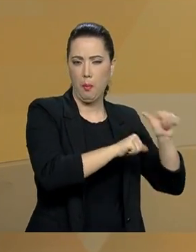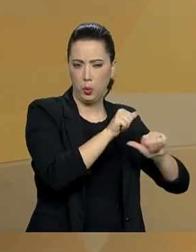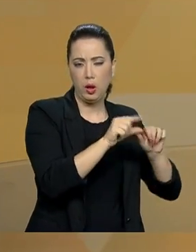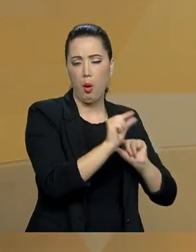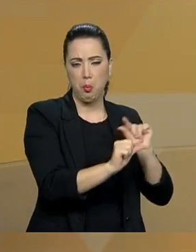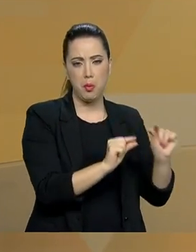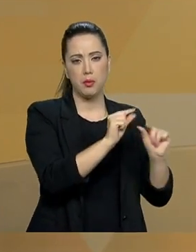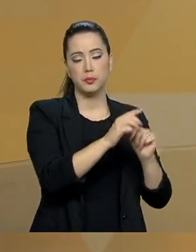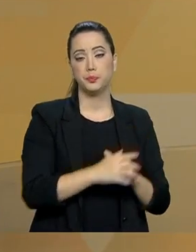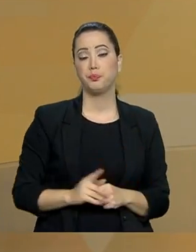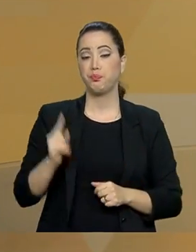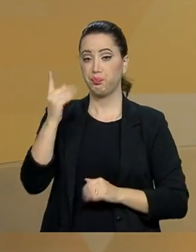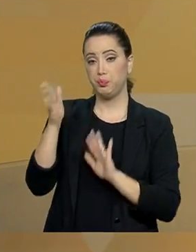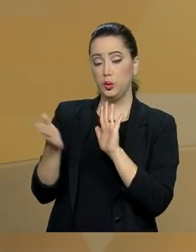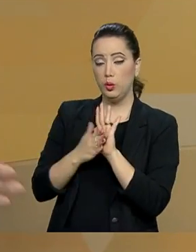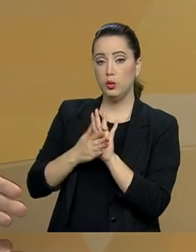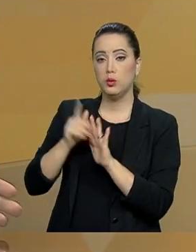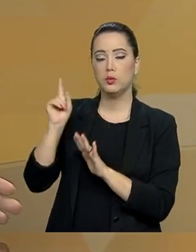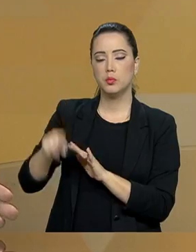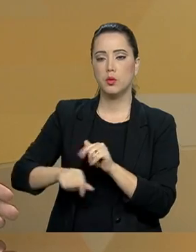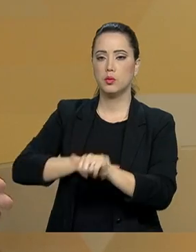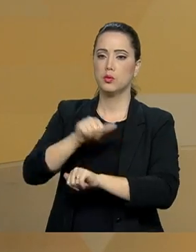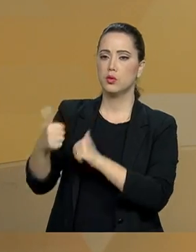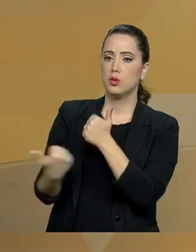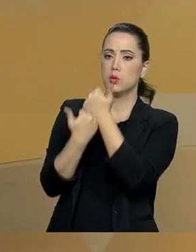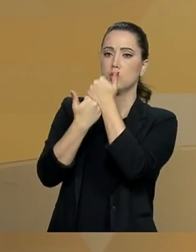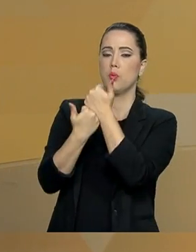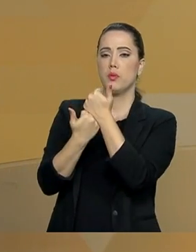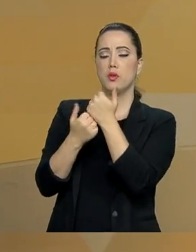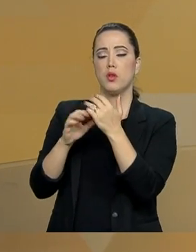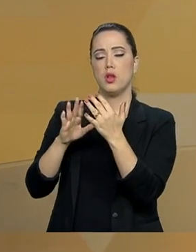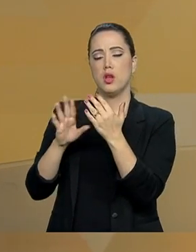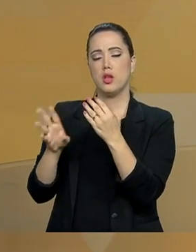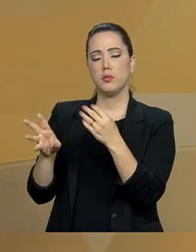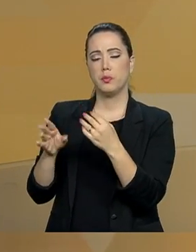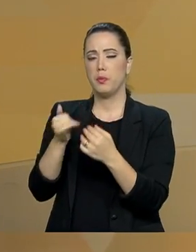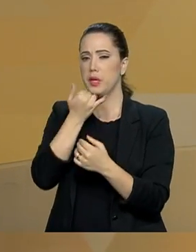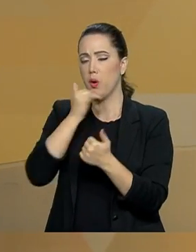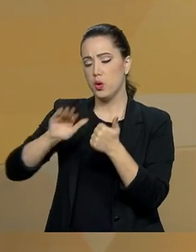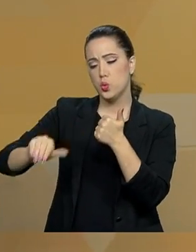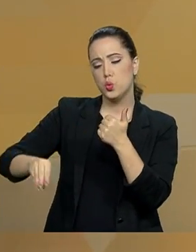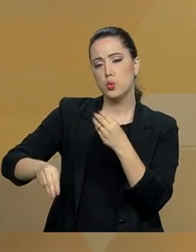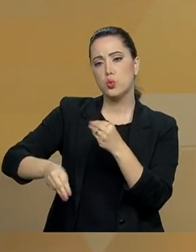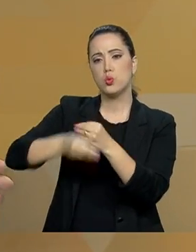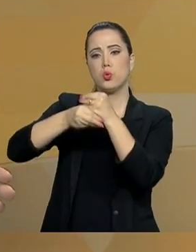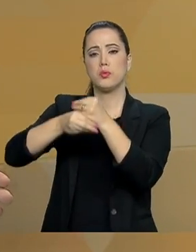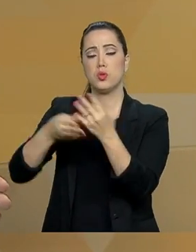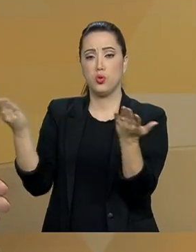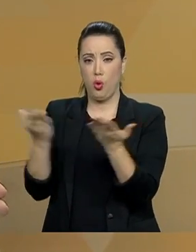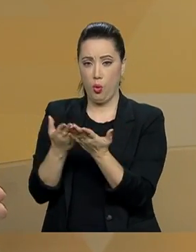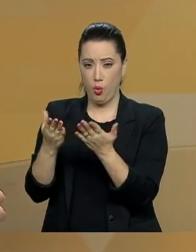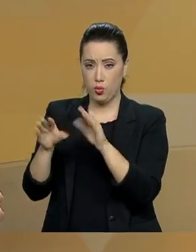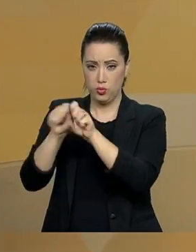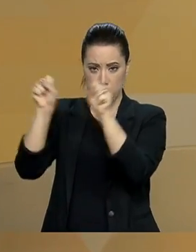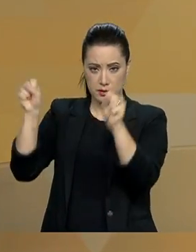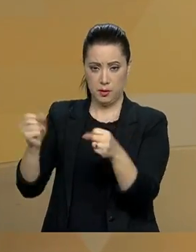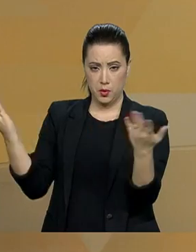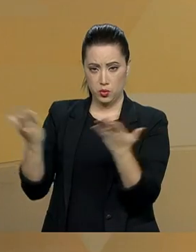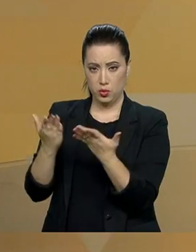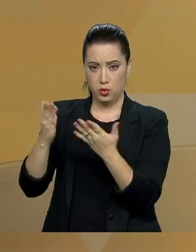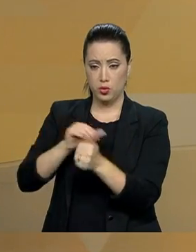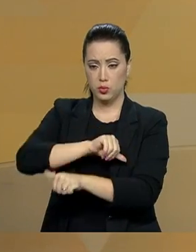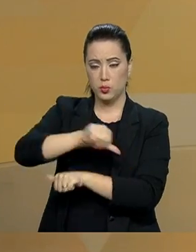apresentadas ao Congresso é substituir o modelo de repartição que nós temos hoje pelo modelo de